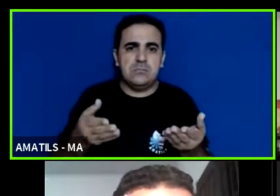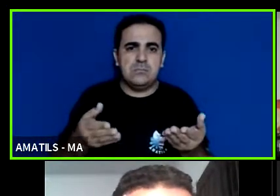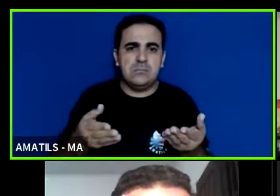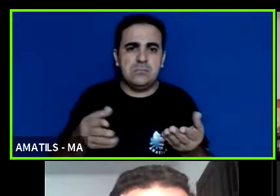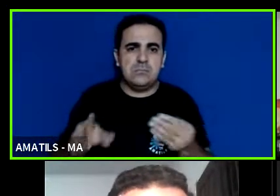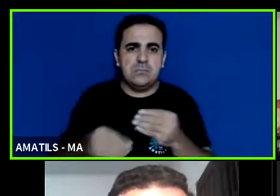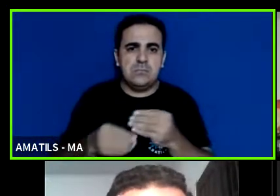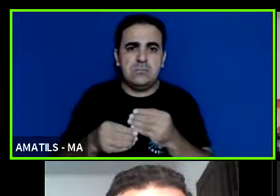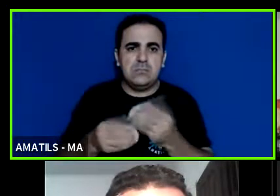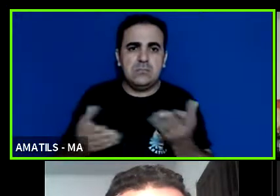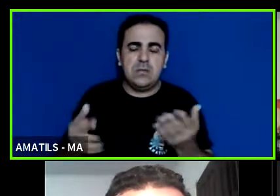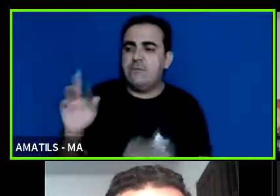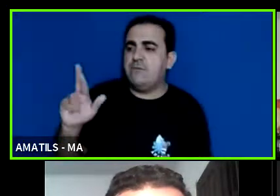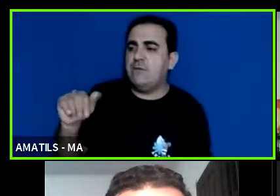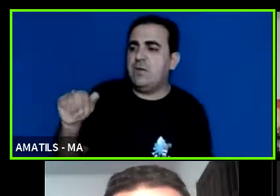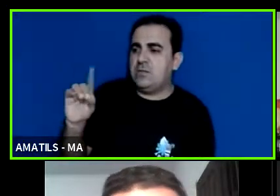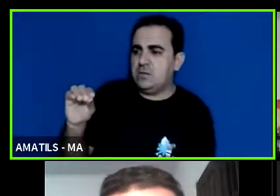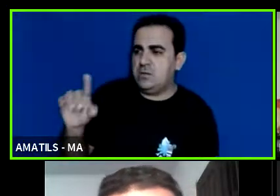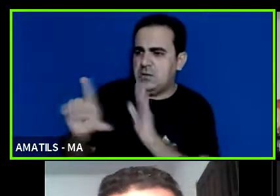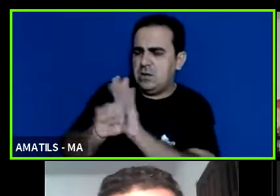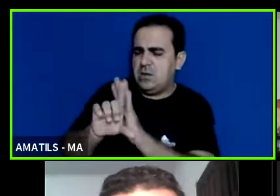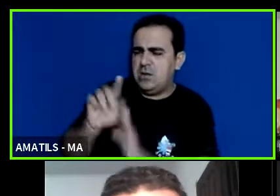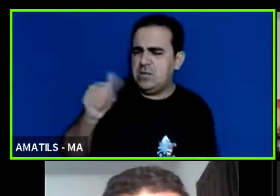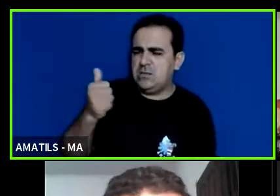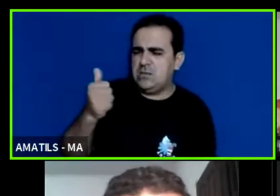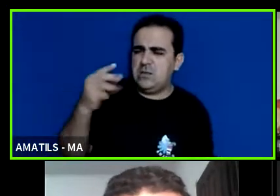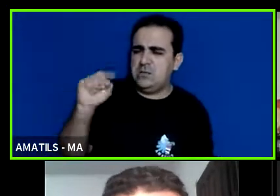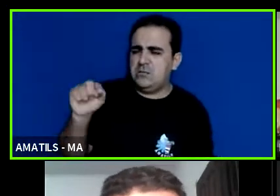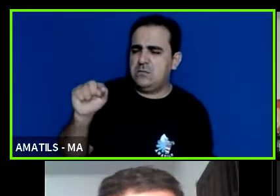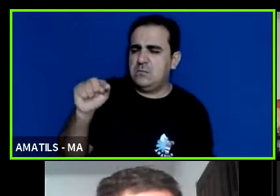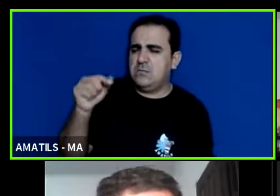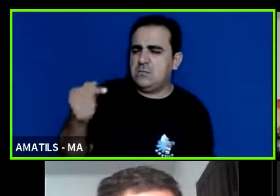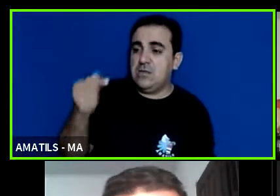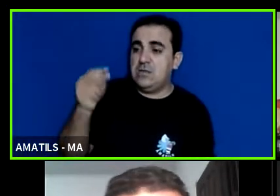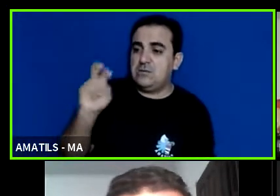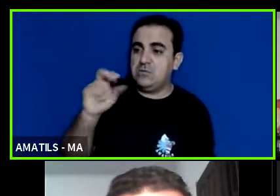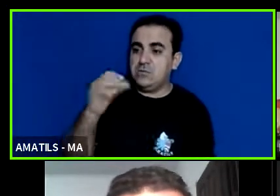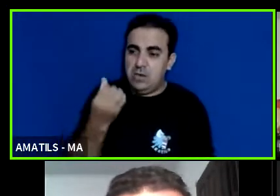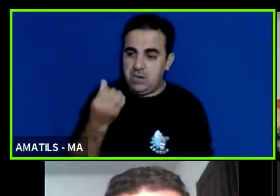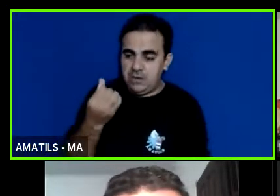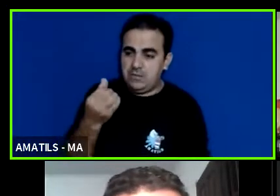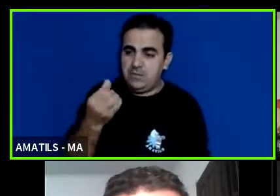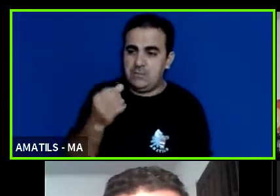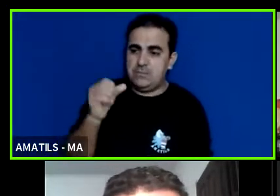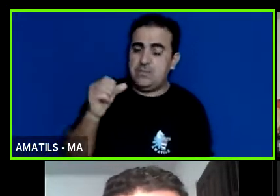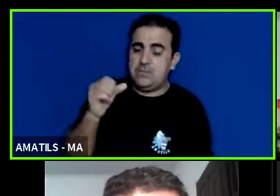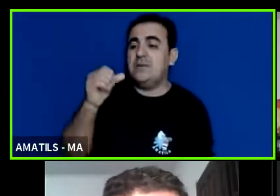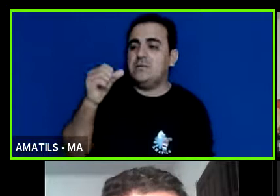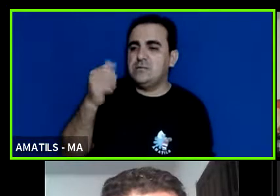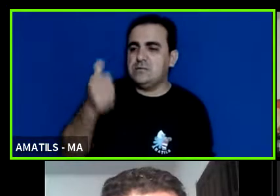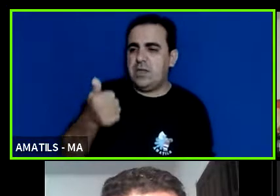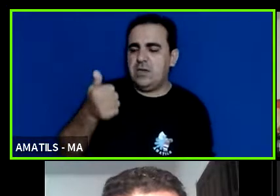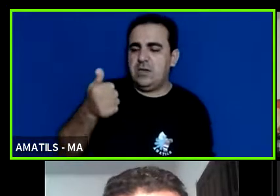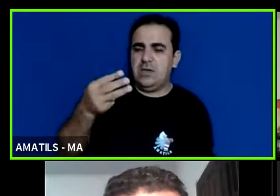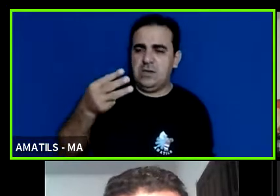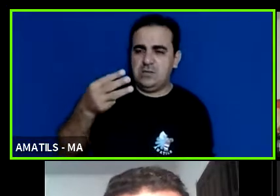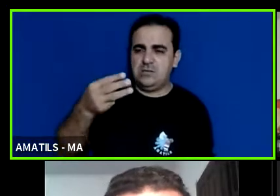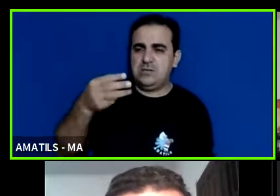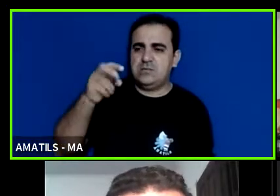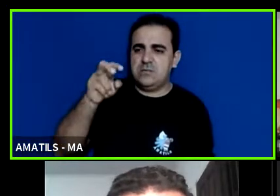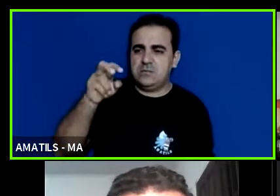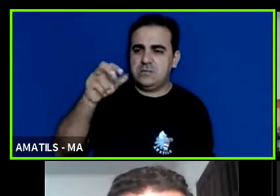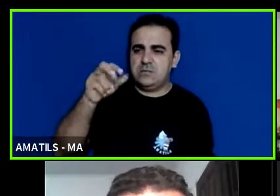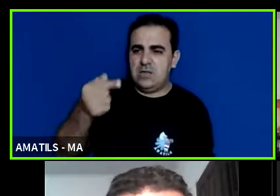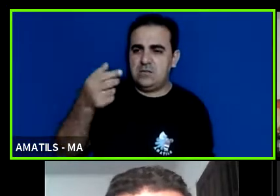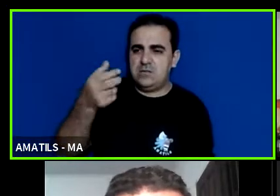ah Fernando a lei é a 13.756 13.756 ela é de